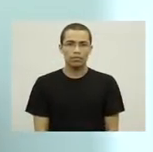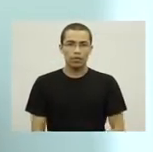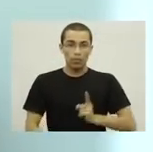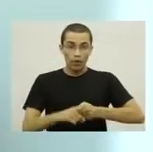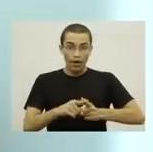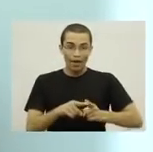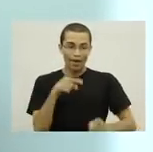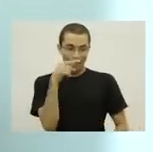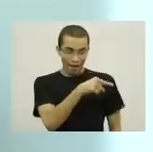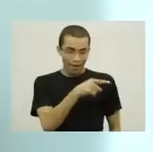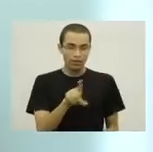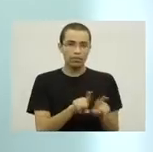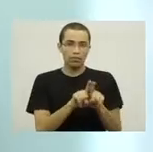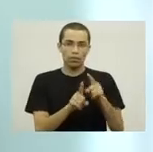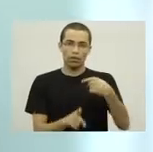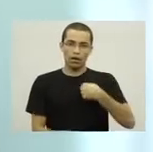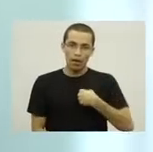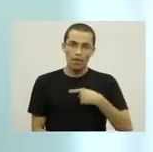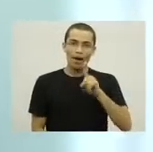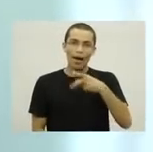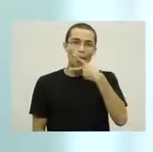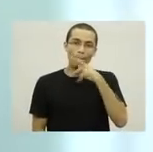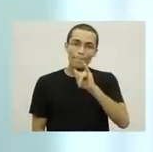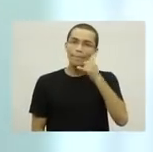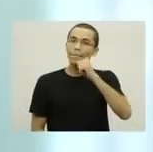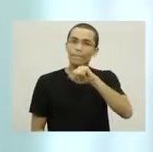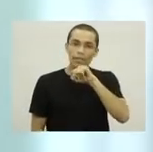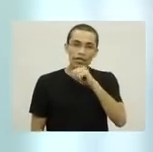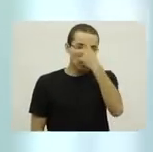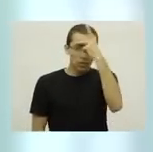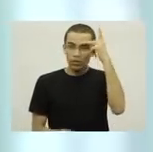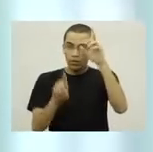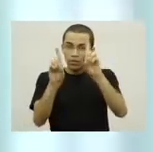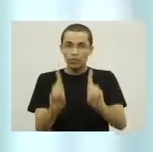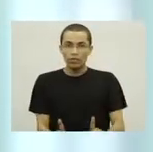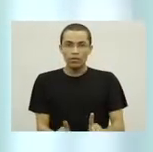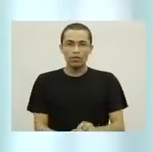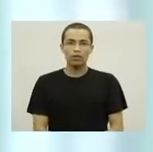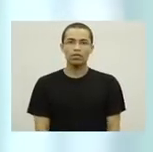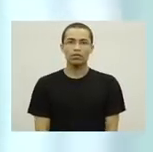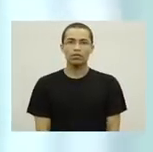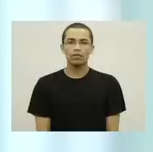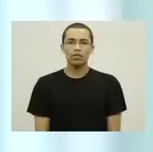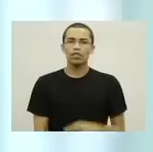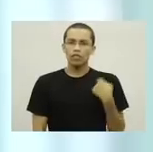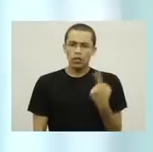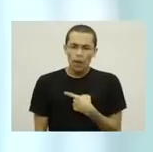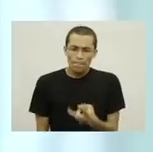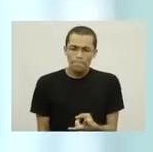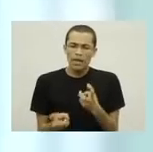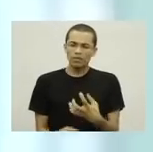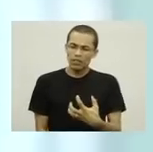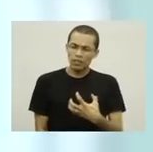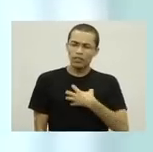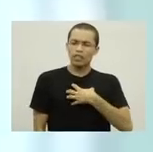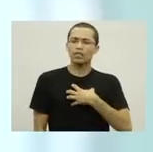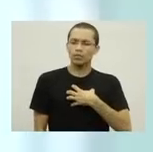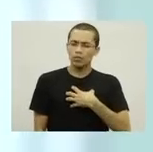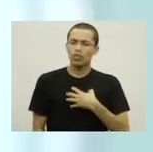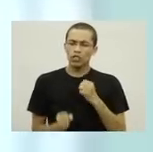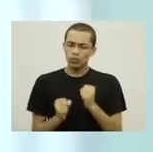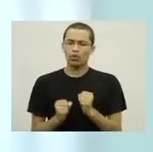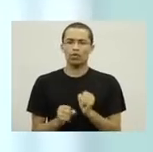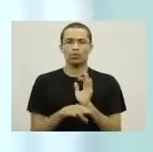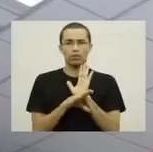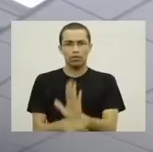tanto ele como eu somos pais de uma criança com deficiência. E vimos ali a possibilidade de